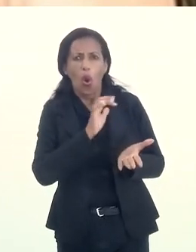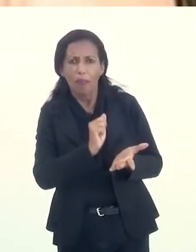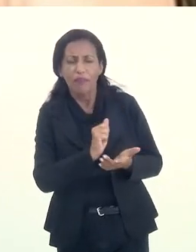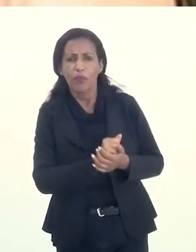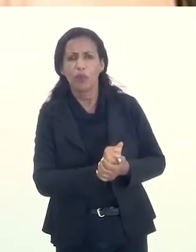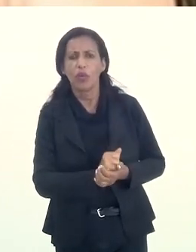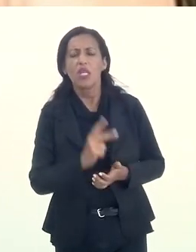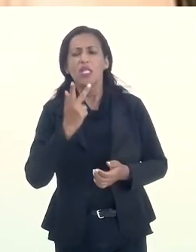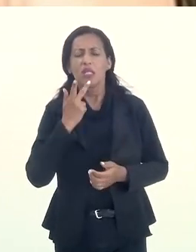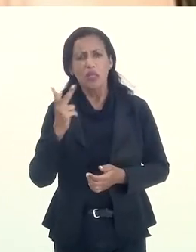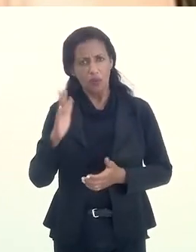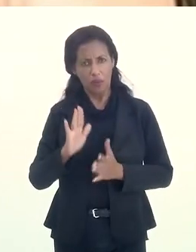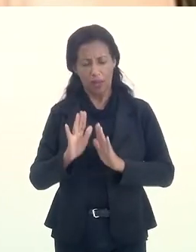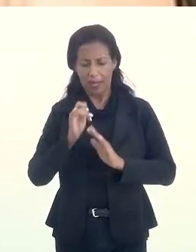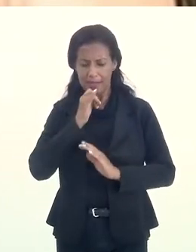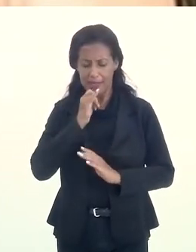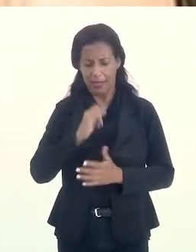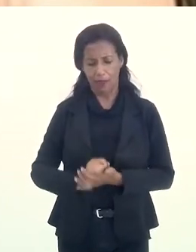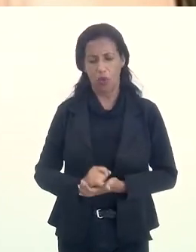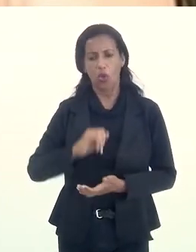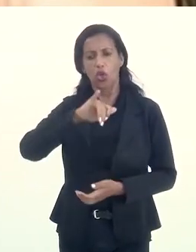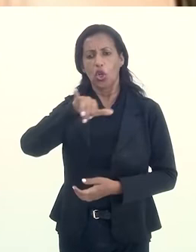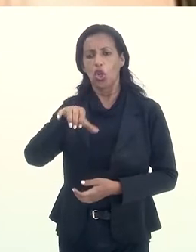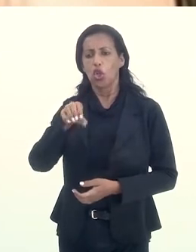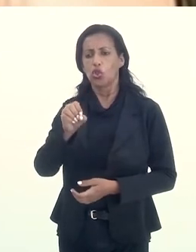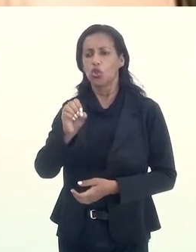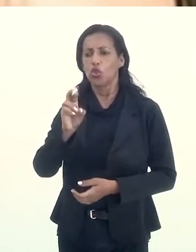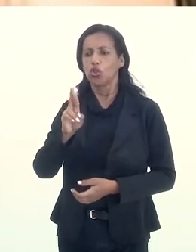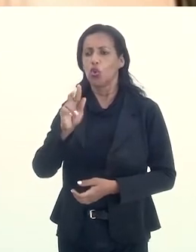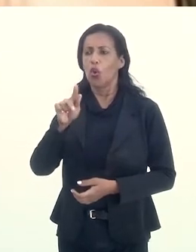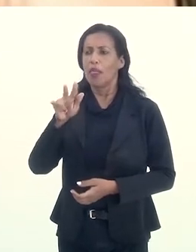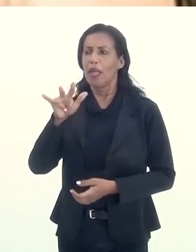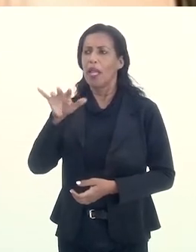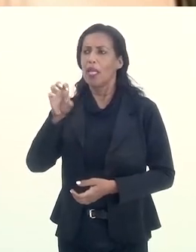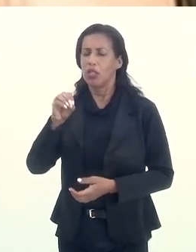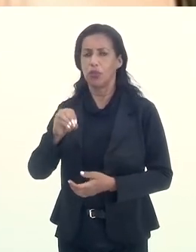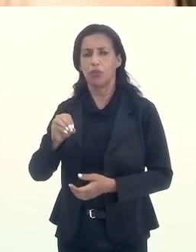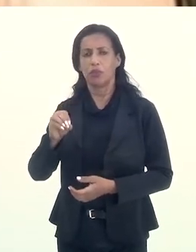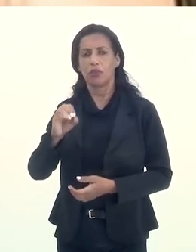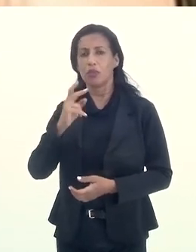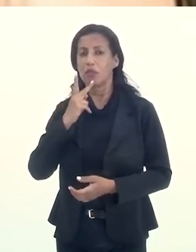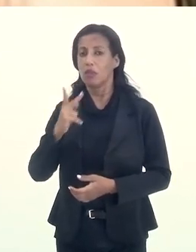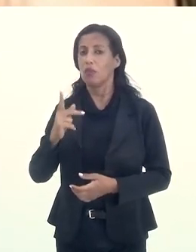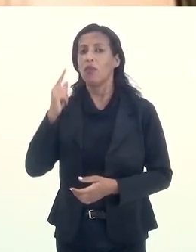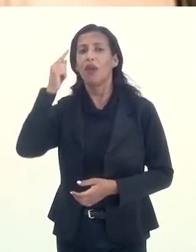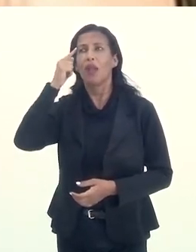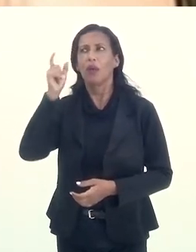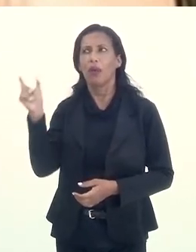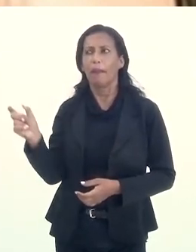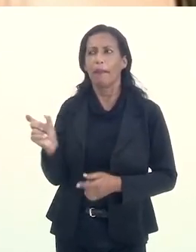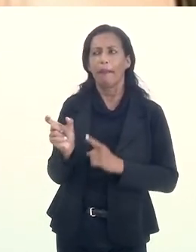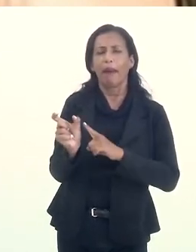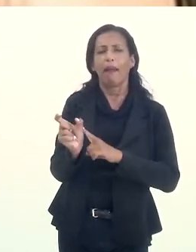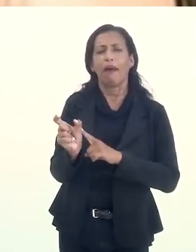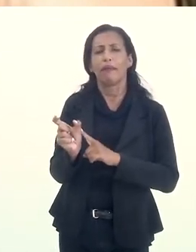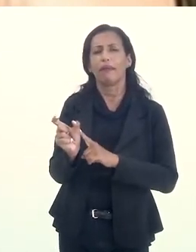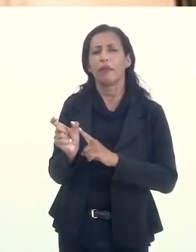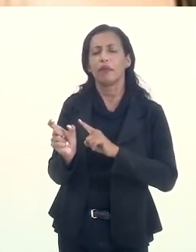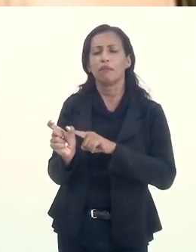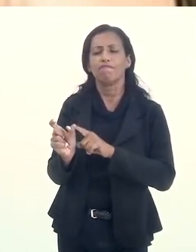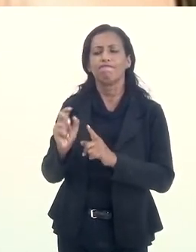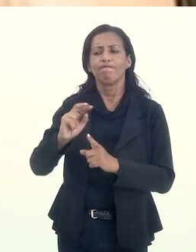Se eu vou falar de jornalismo, a primeira coisa que me vem à cabeça é a etimologia da palavra.